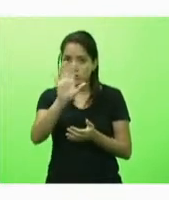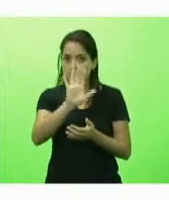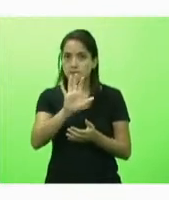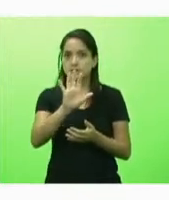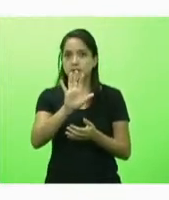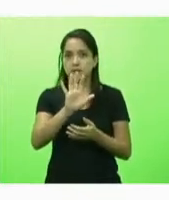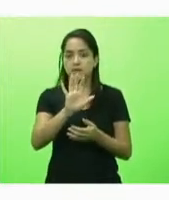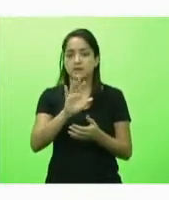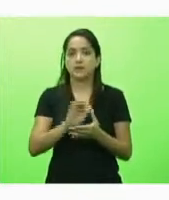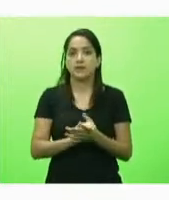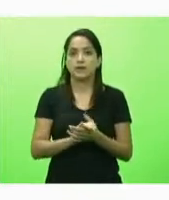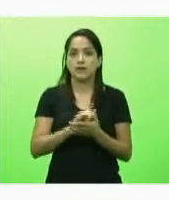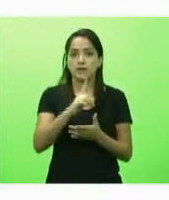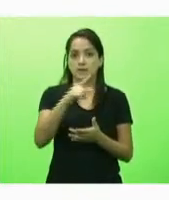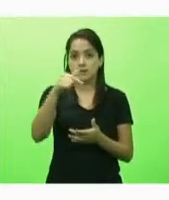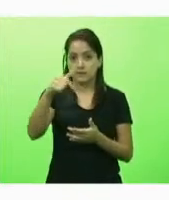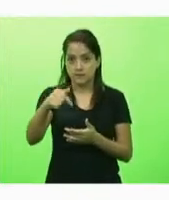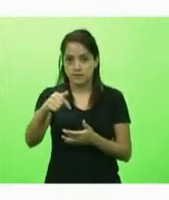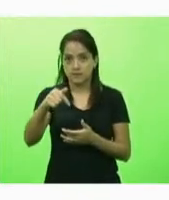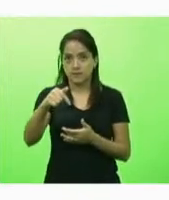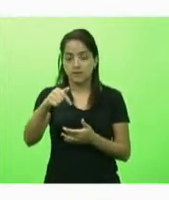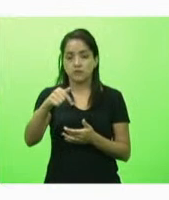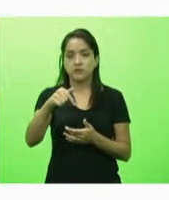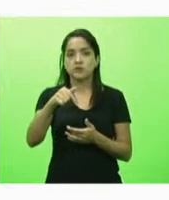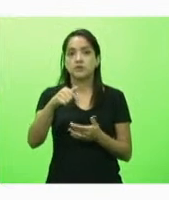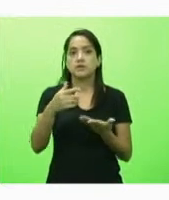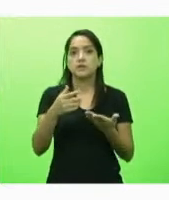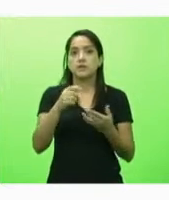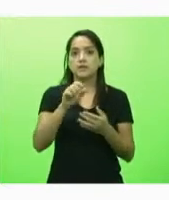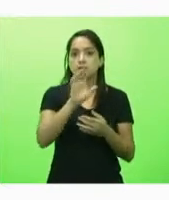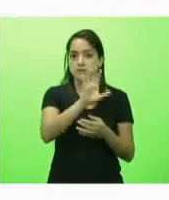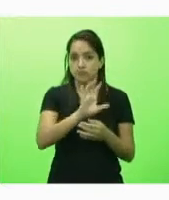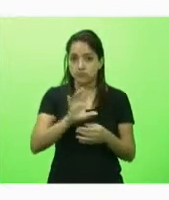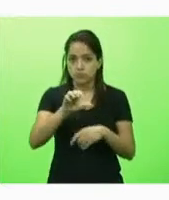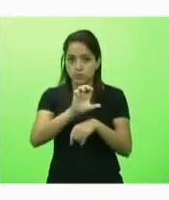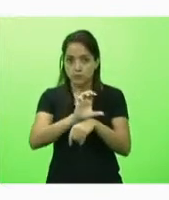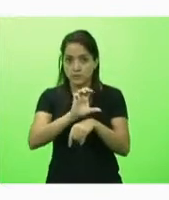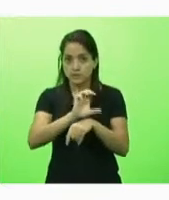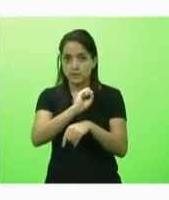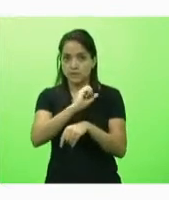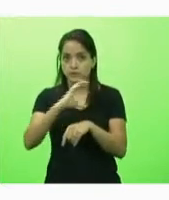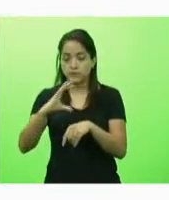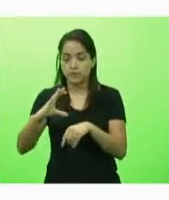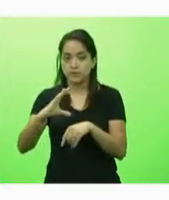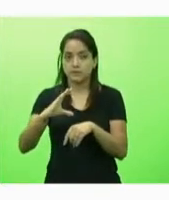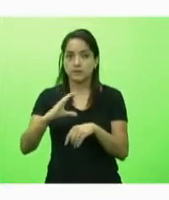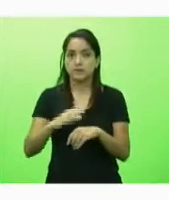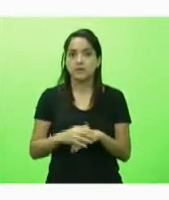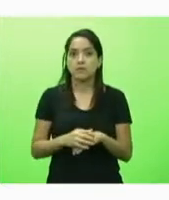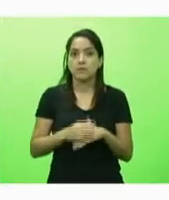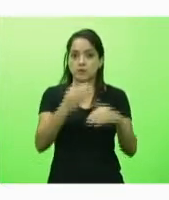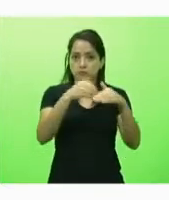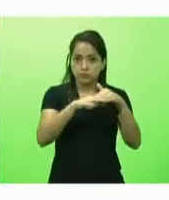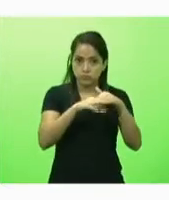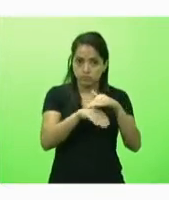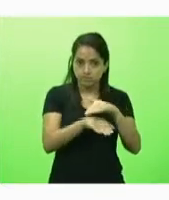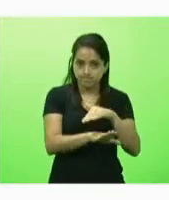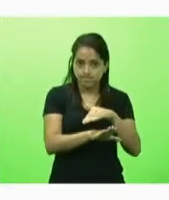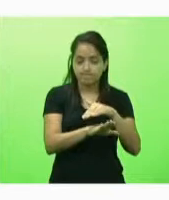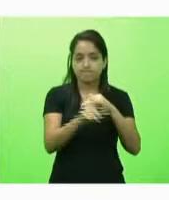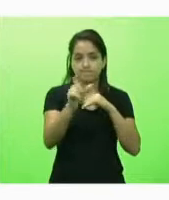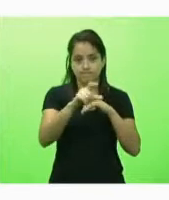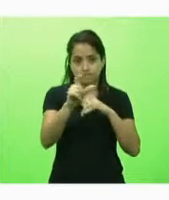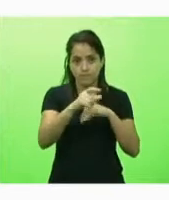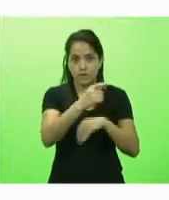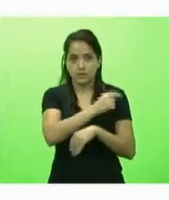17 UDVS são espalhadas pelo estado de Santa Catarina onde nós armazenamos então as vacinas e os